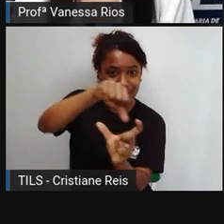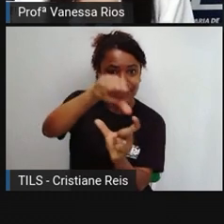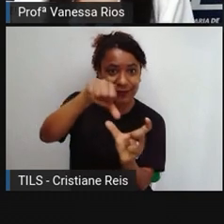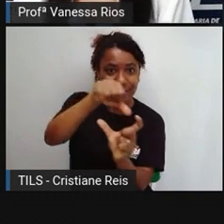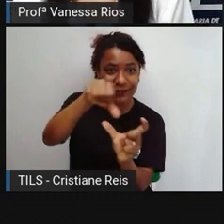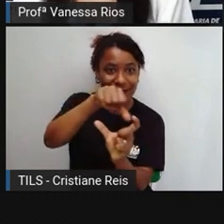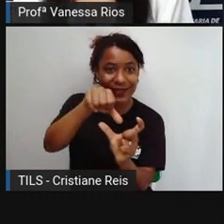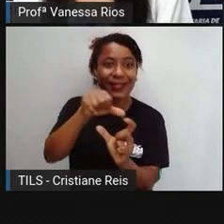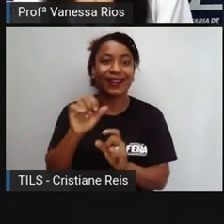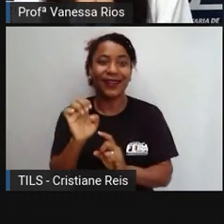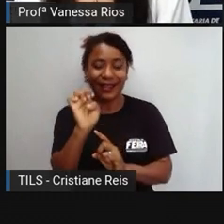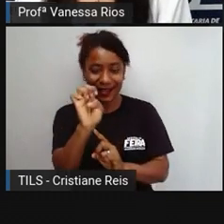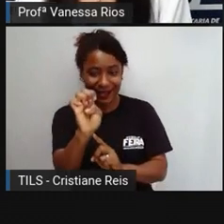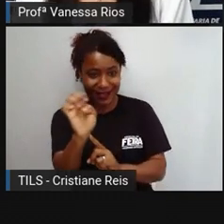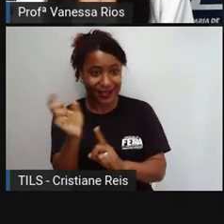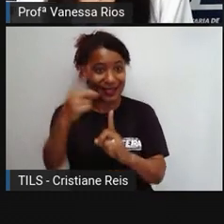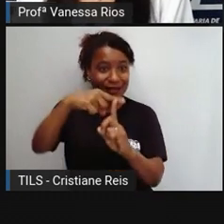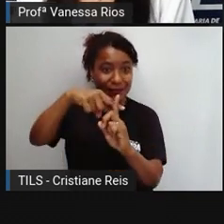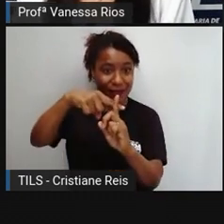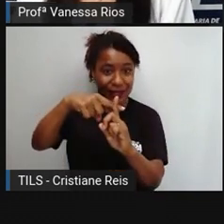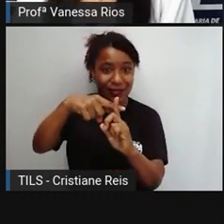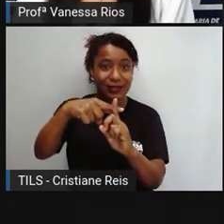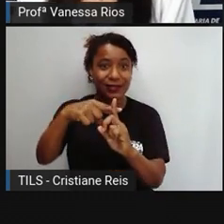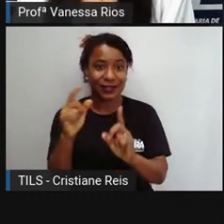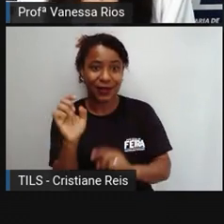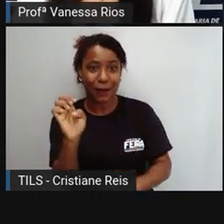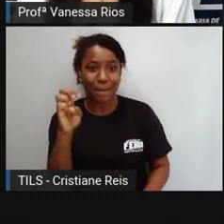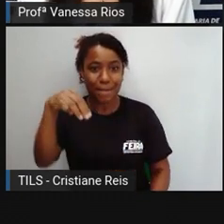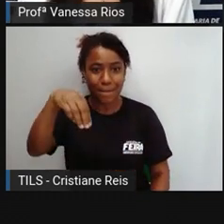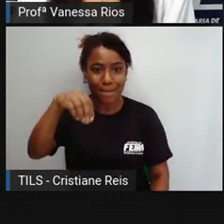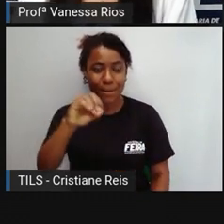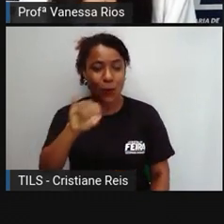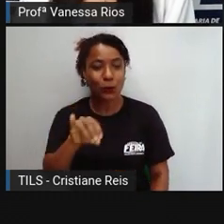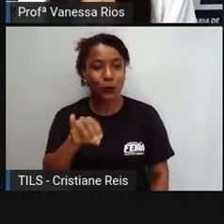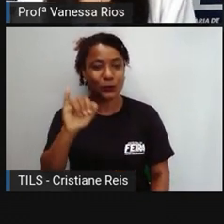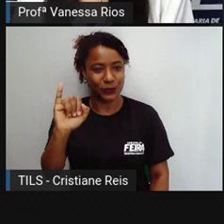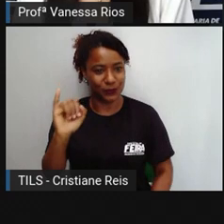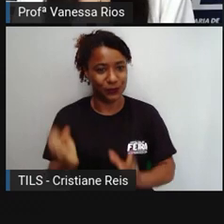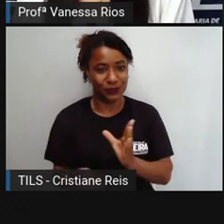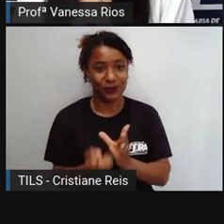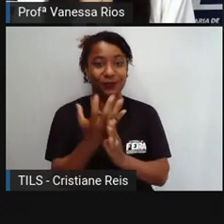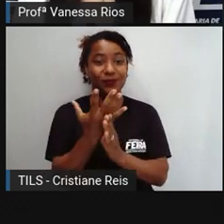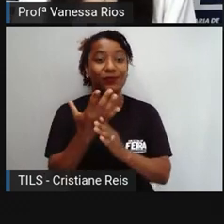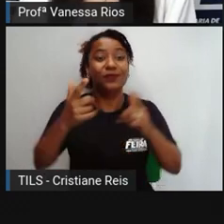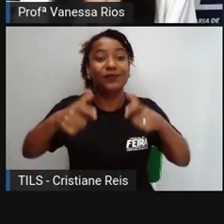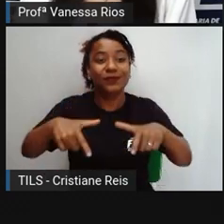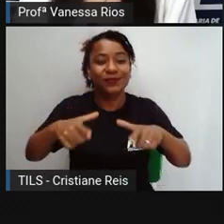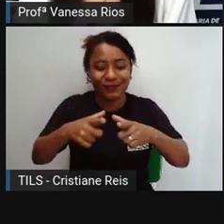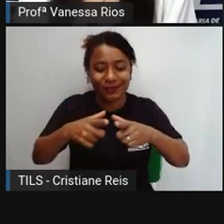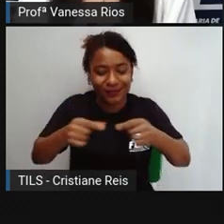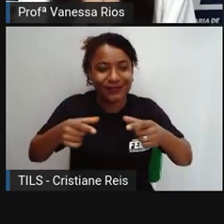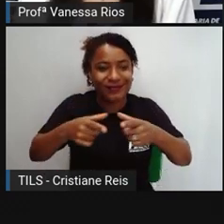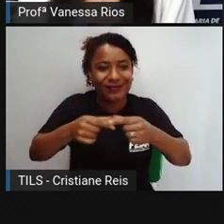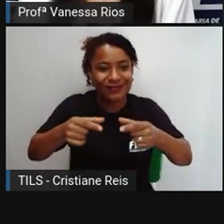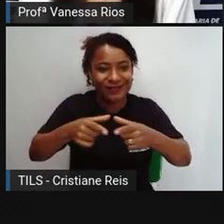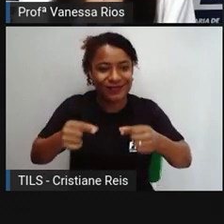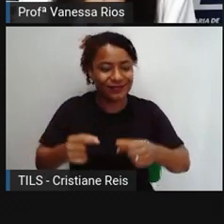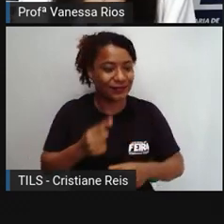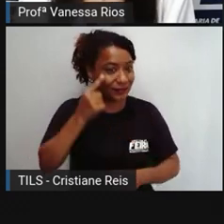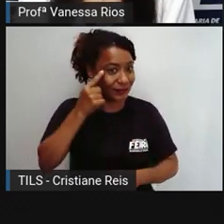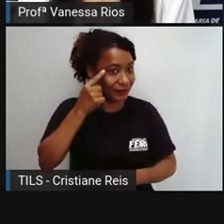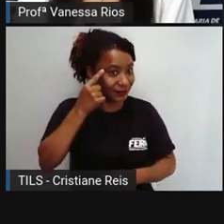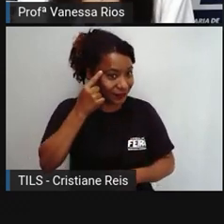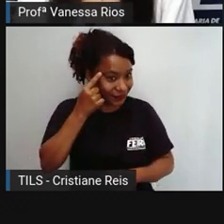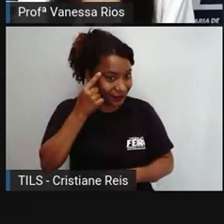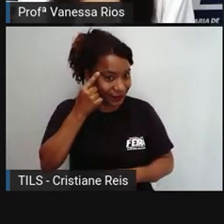E mais moji. E aí com origem no Japão, os emojis são ideogramas e smileys, né,